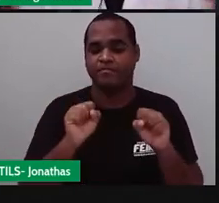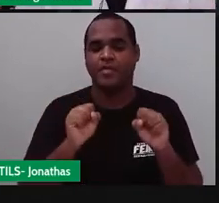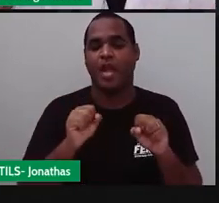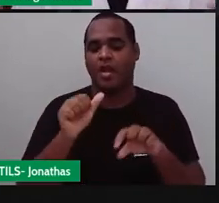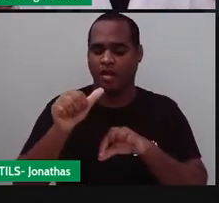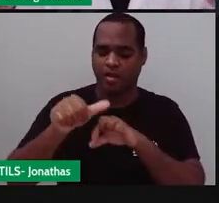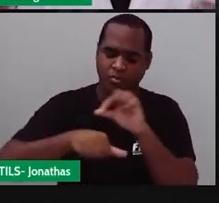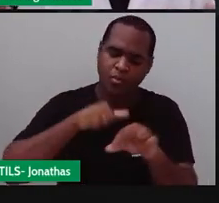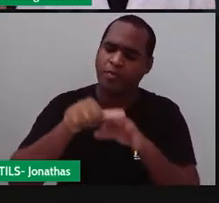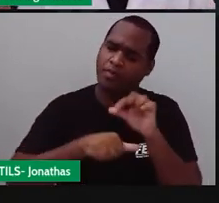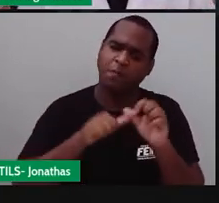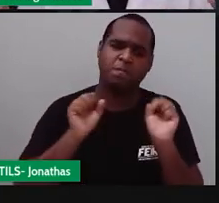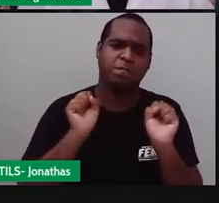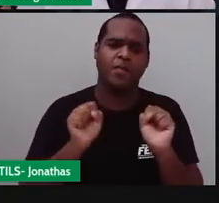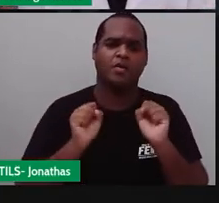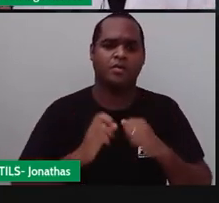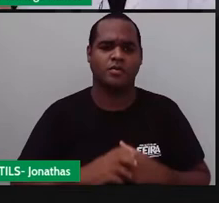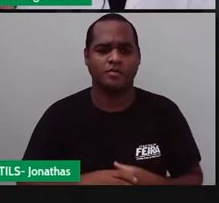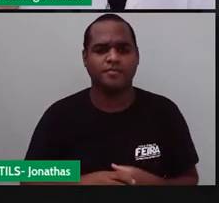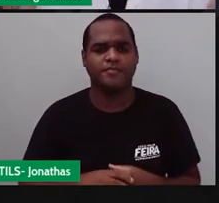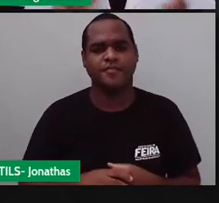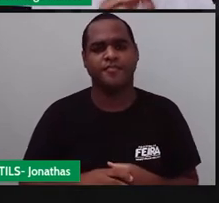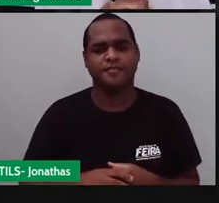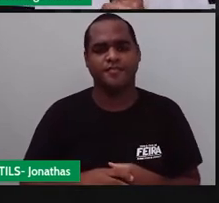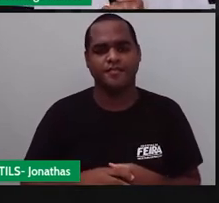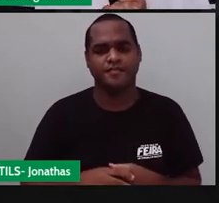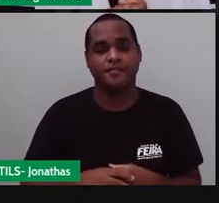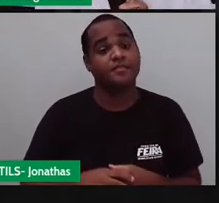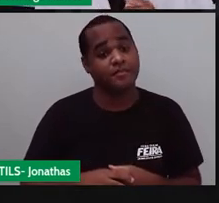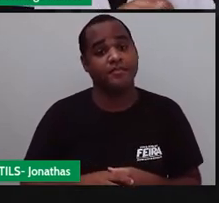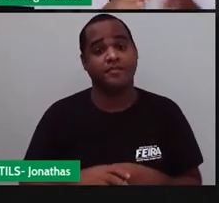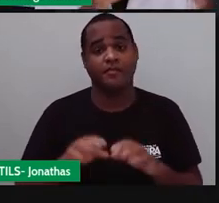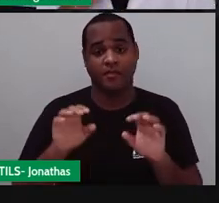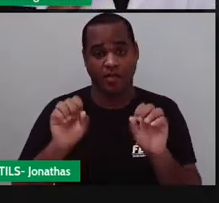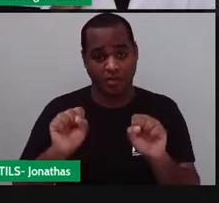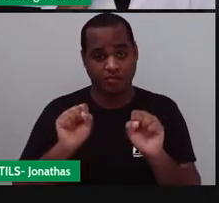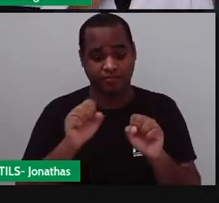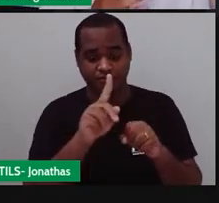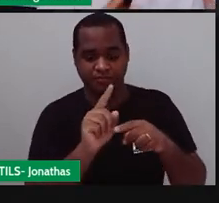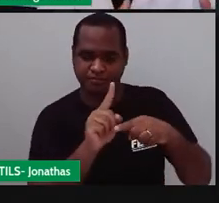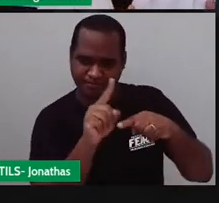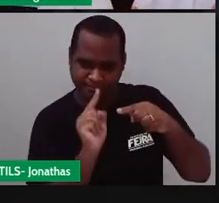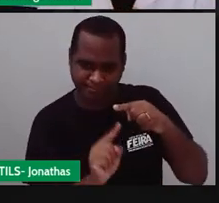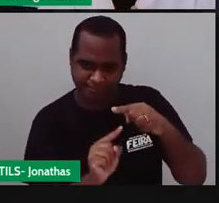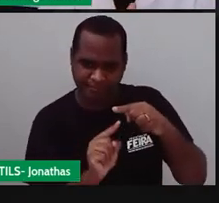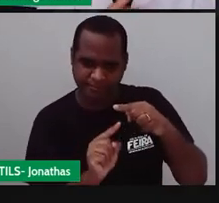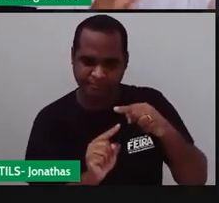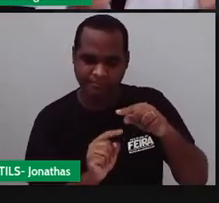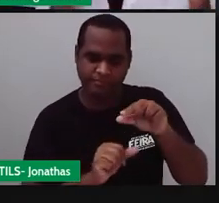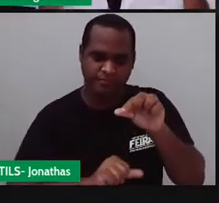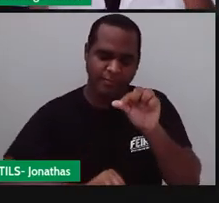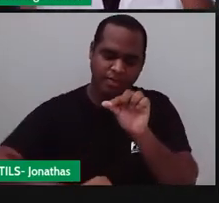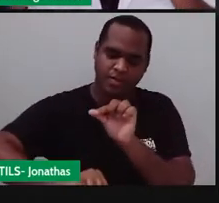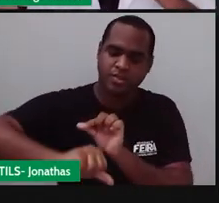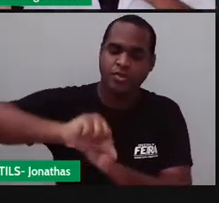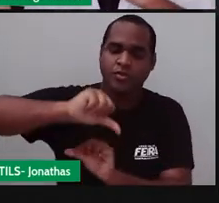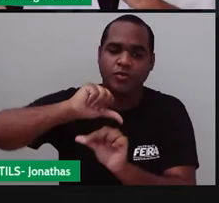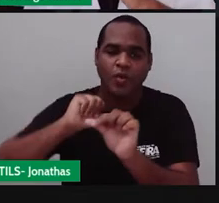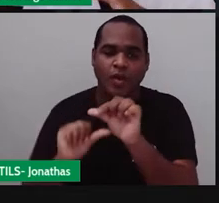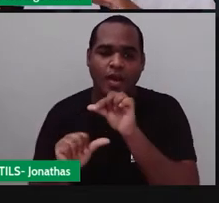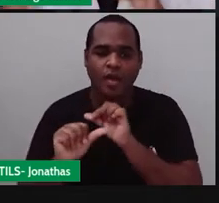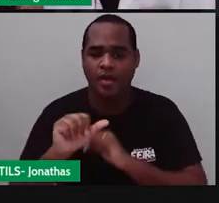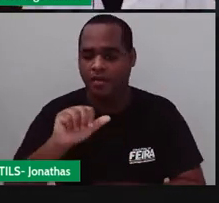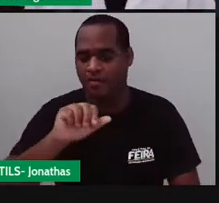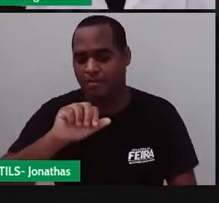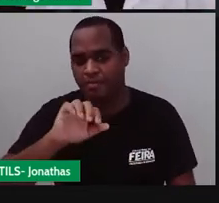Como assim, professor? Mudar, dá para pegar um número racional na forma de fração e mudar para a forma